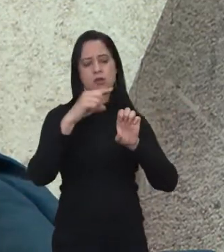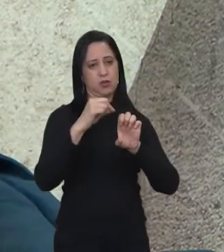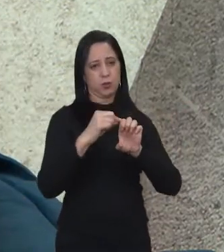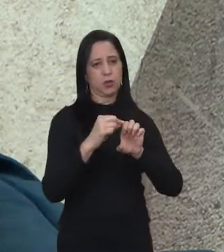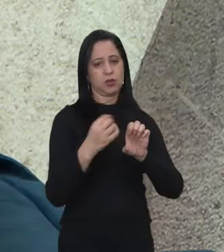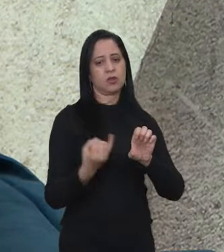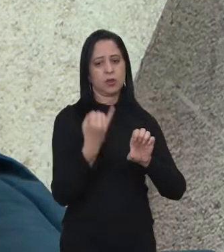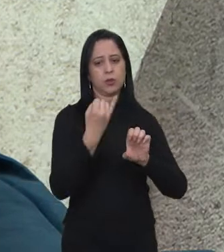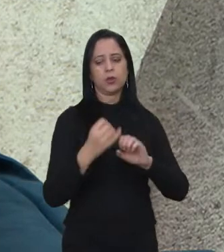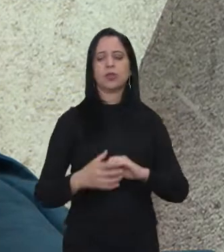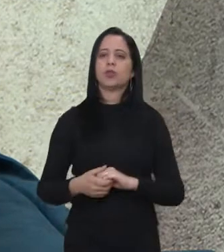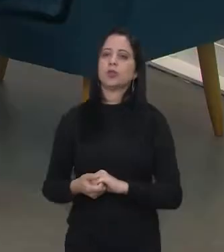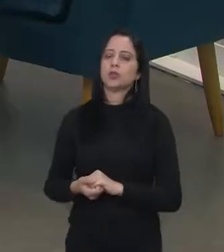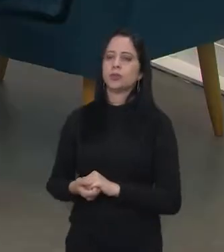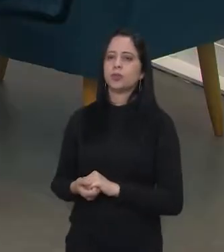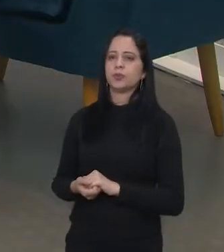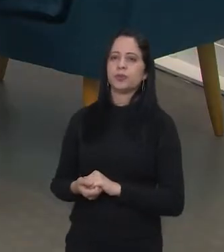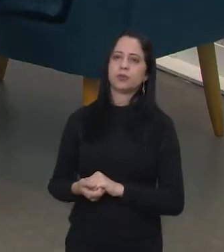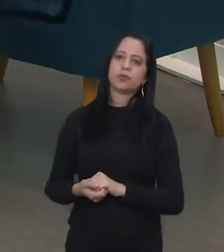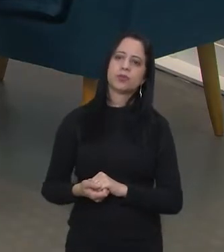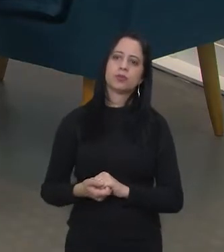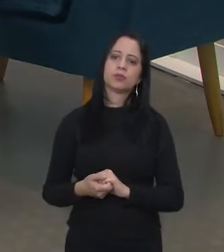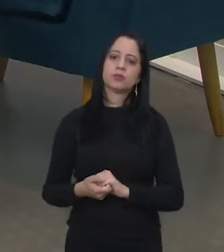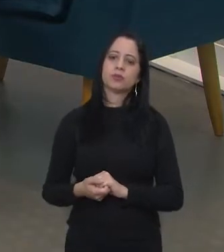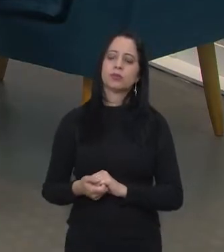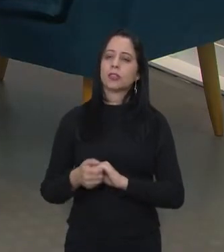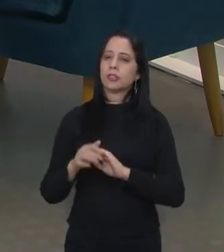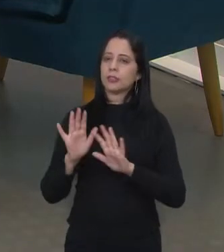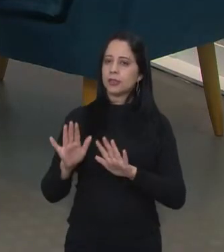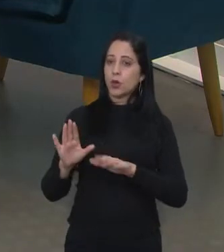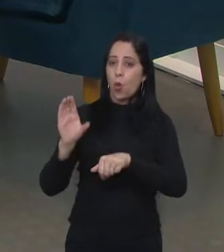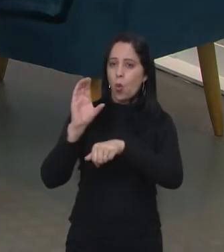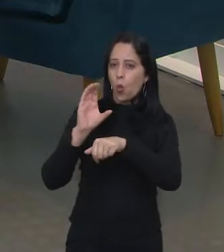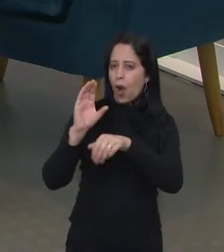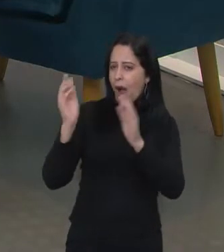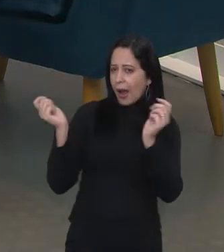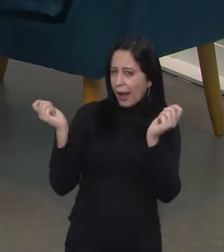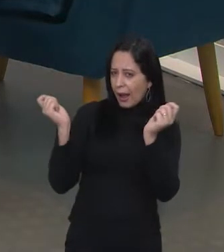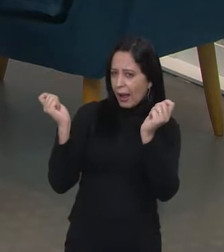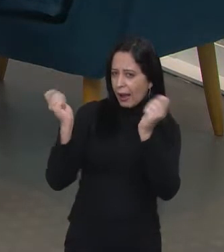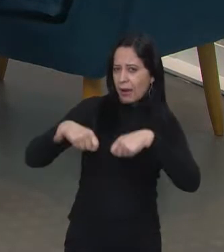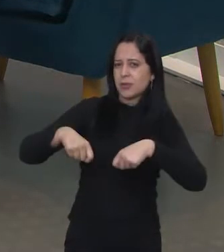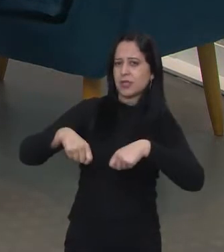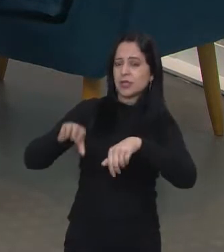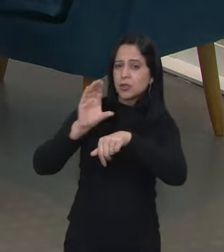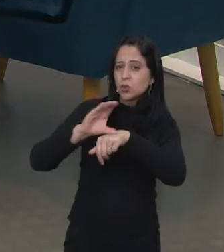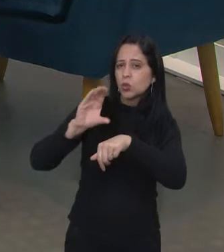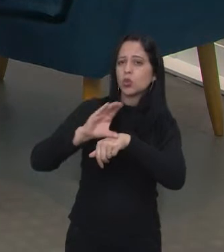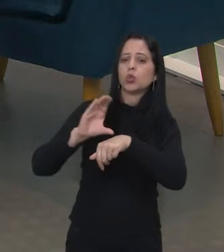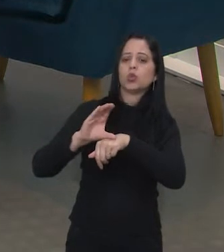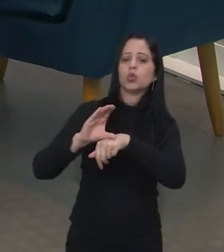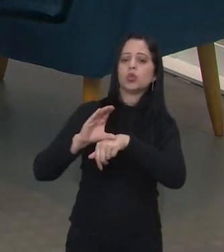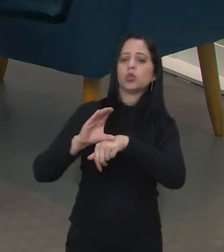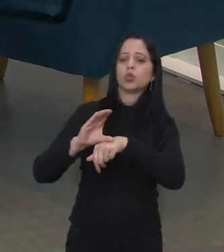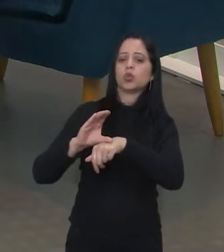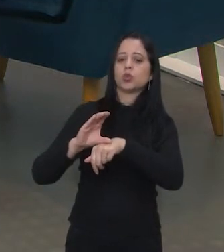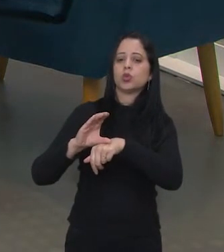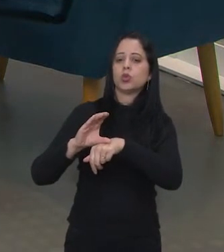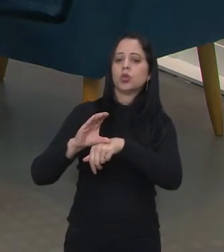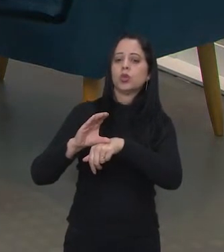muito importante isso que a gente faz. E essa capacitação, ela depois, ela